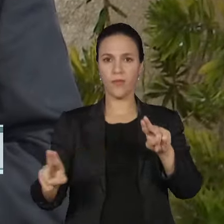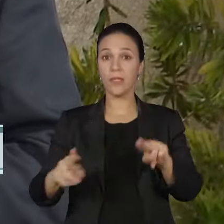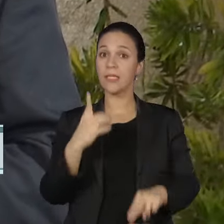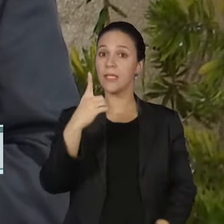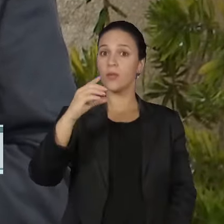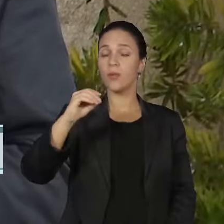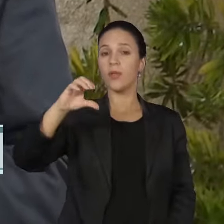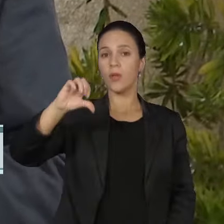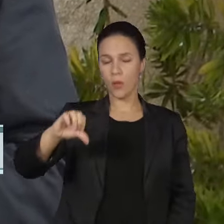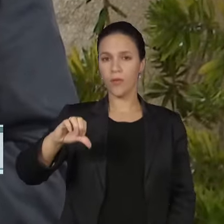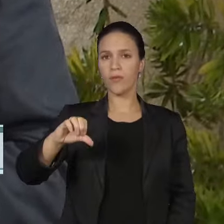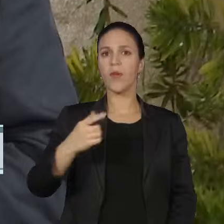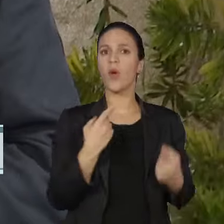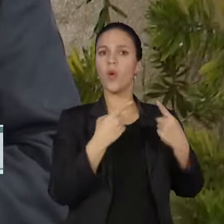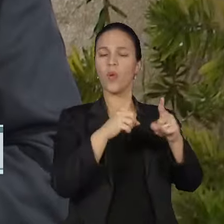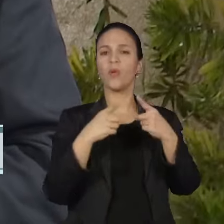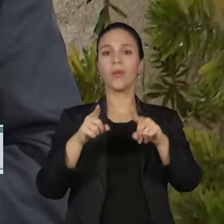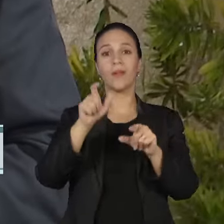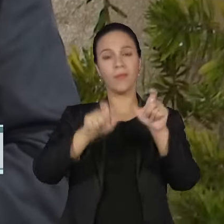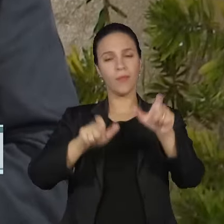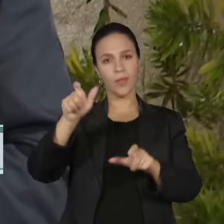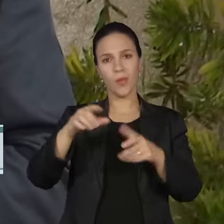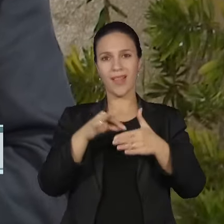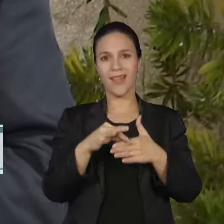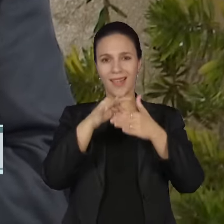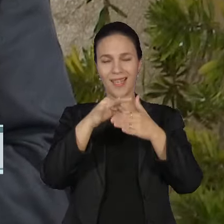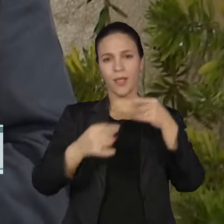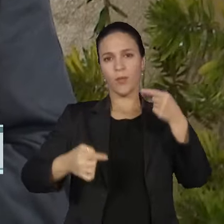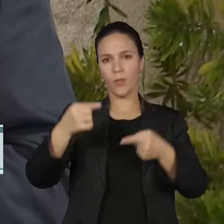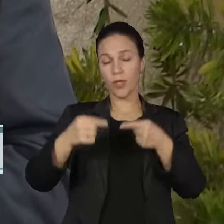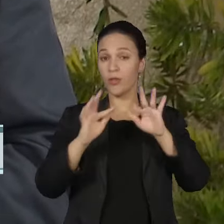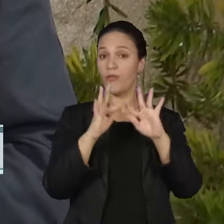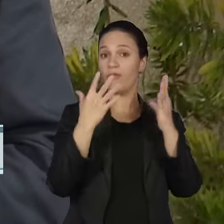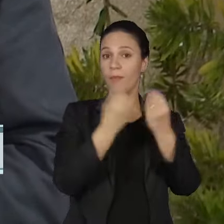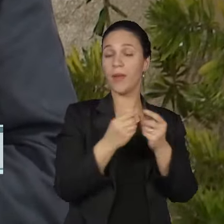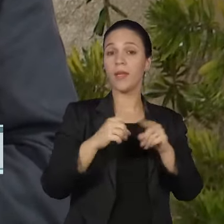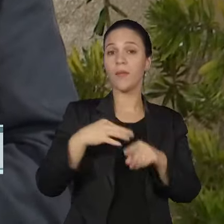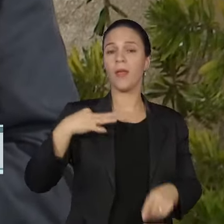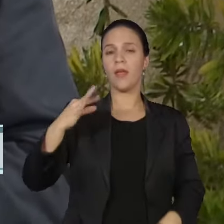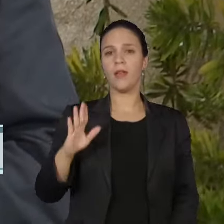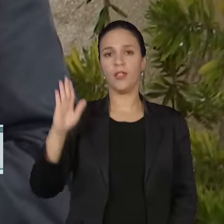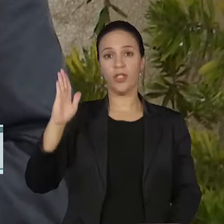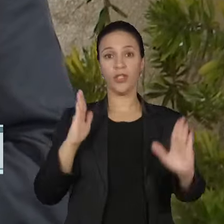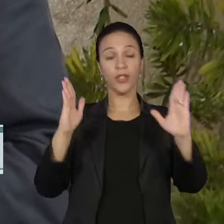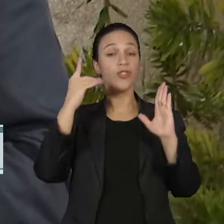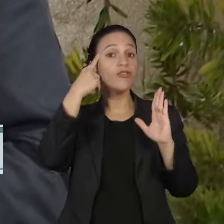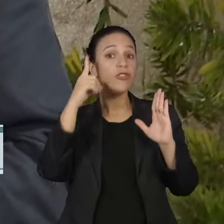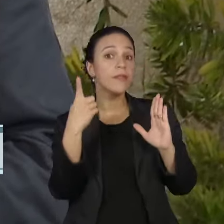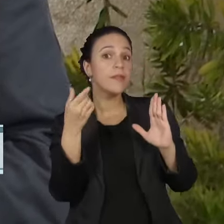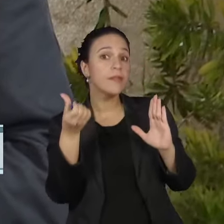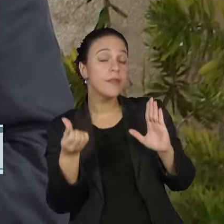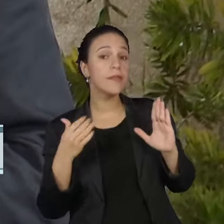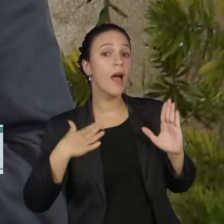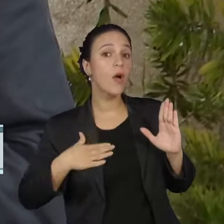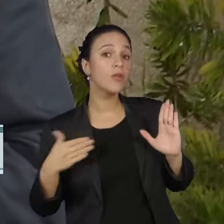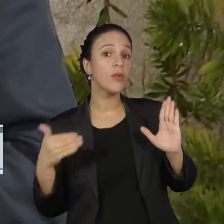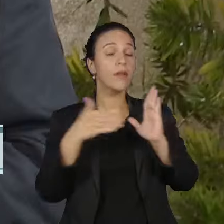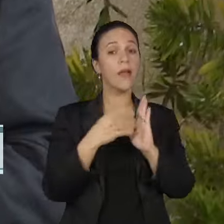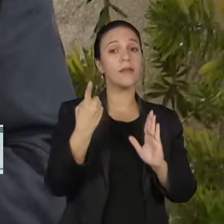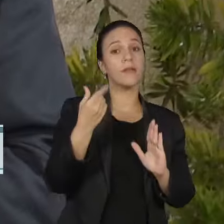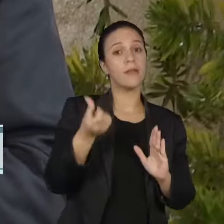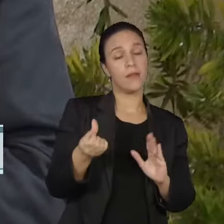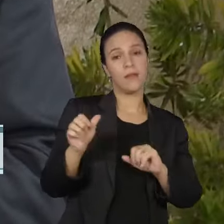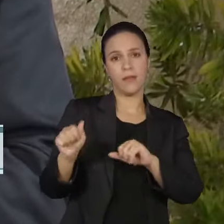registrados contra candidatos, lideranças políticas e familiares entre os dias 16 de agosto e 16 de setembro em todo o país.